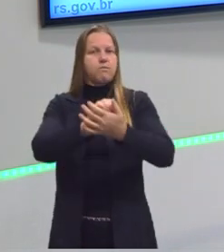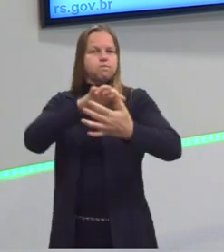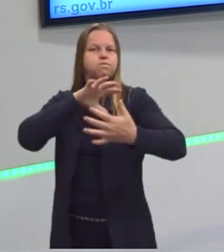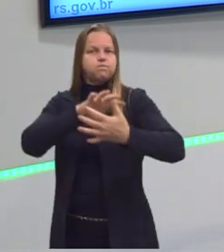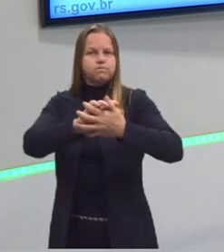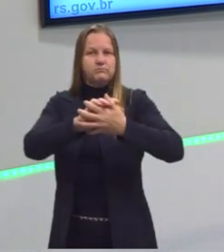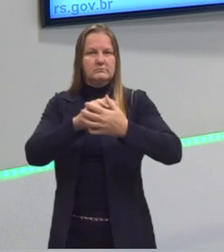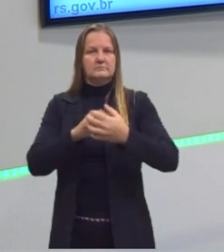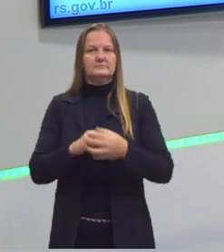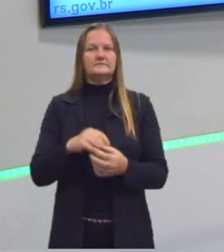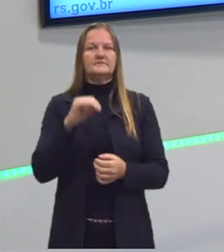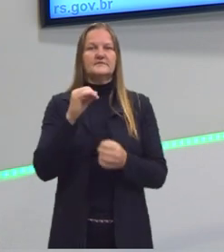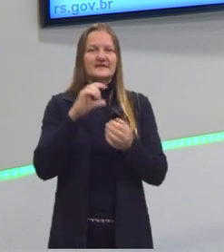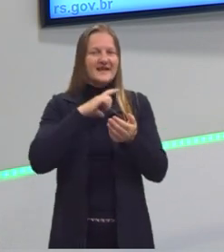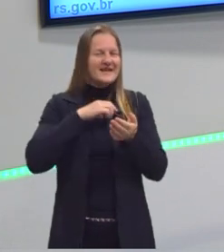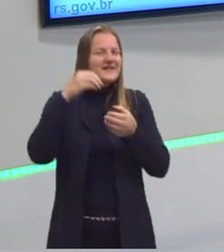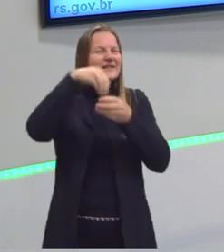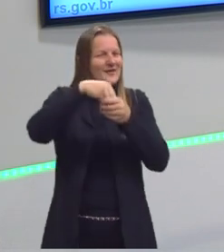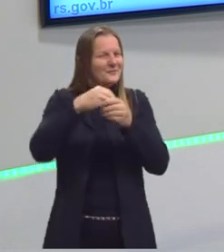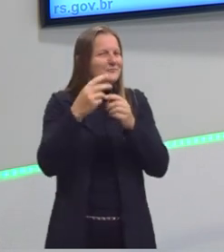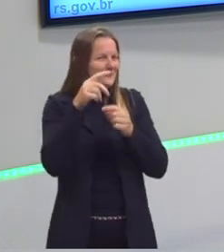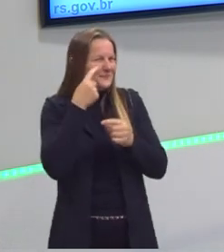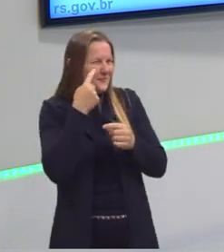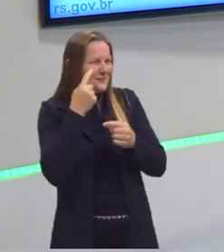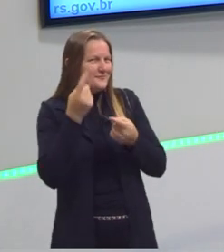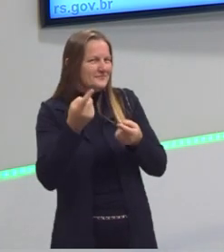reação inorgânica embutida. Vamos ver.